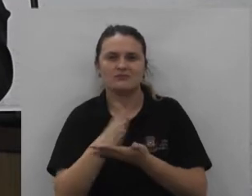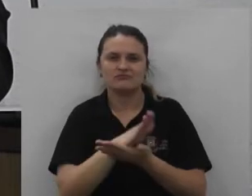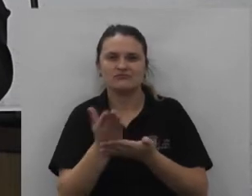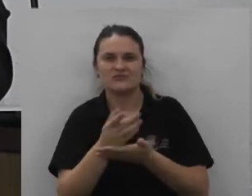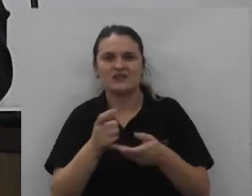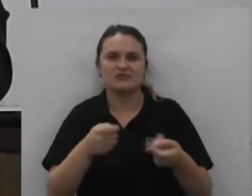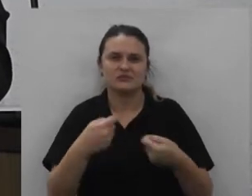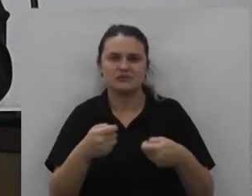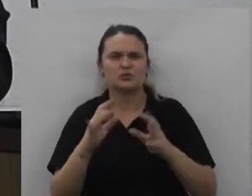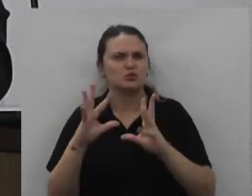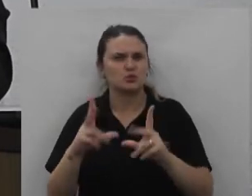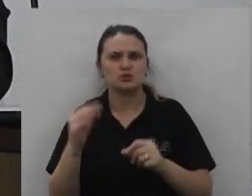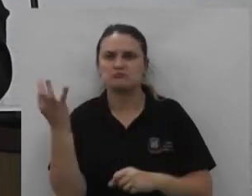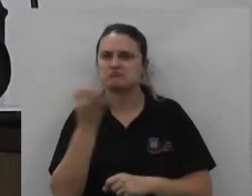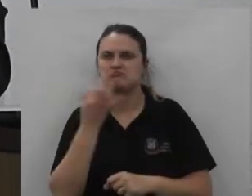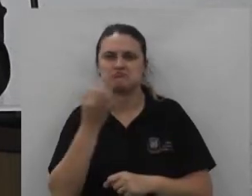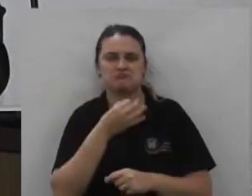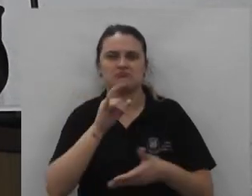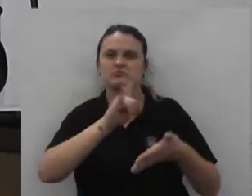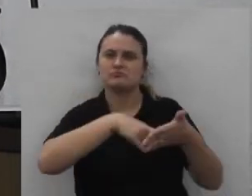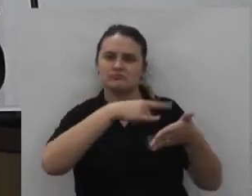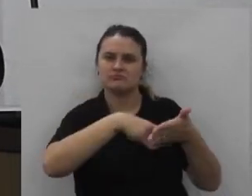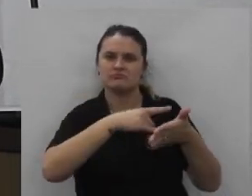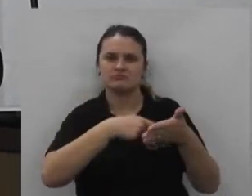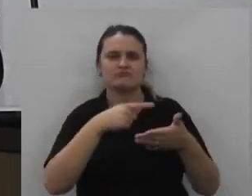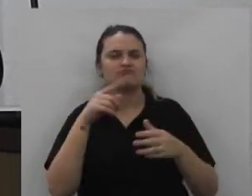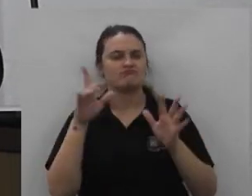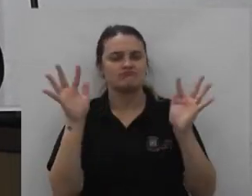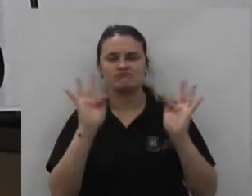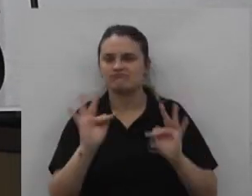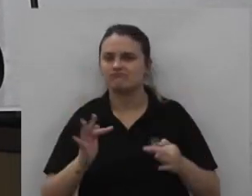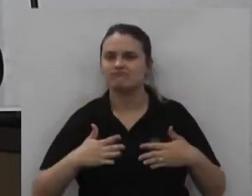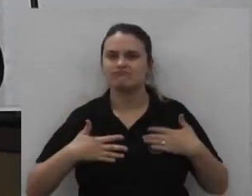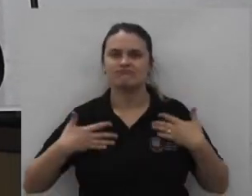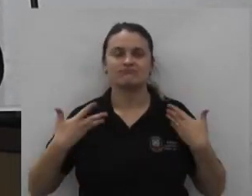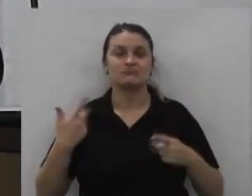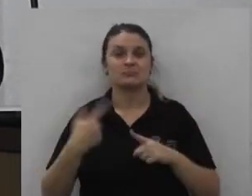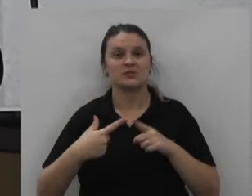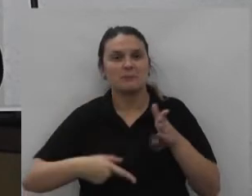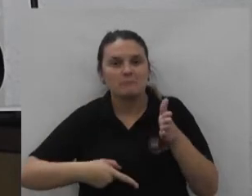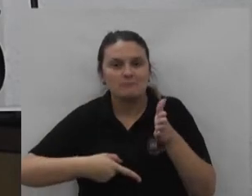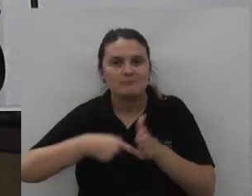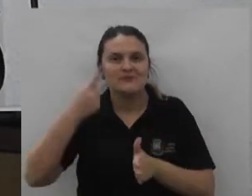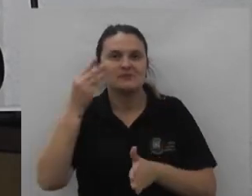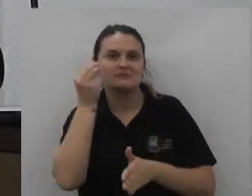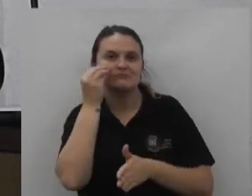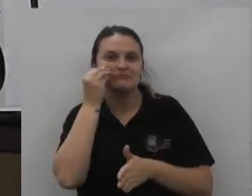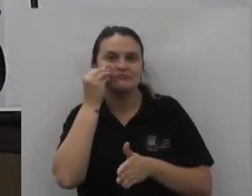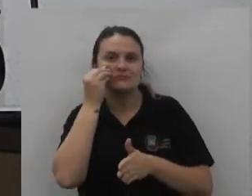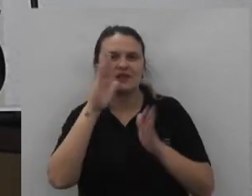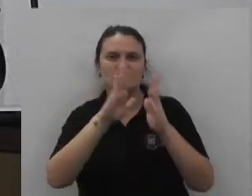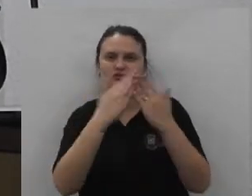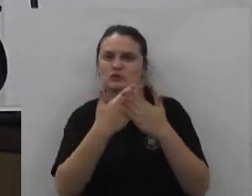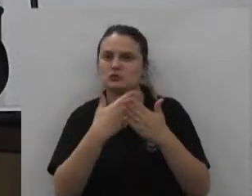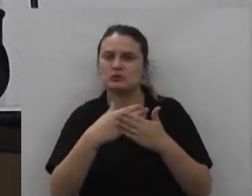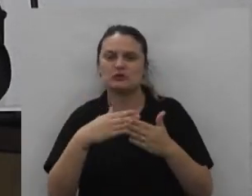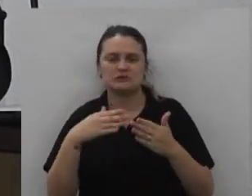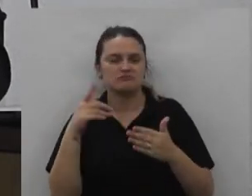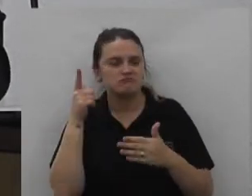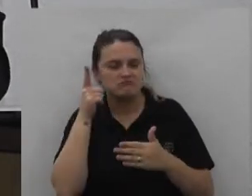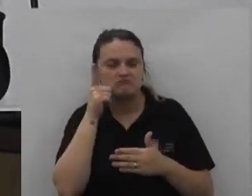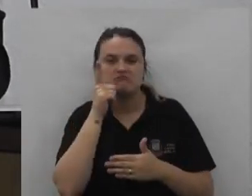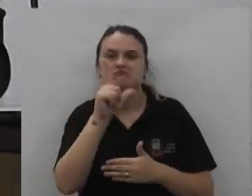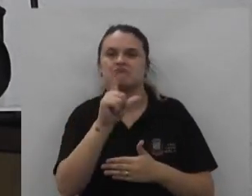deram correto isso é de uma felicidade imensa porque é difícil na primeira que todos aceitem sem ninguém